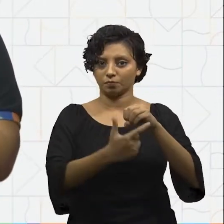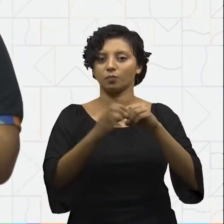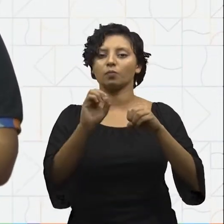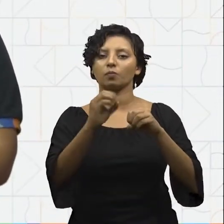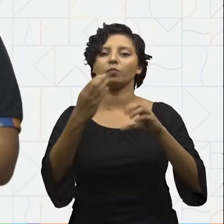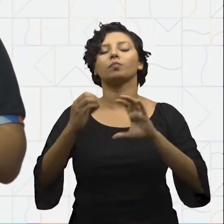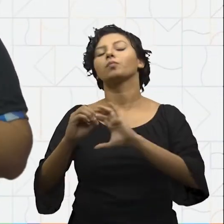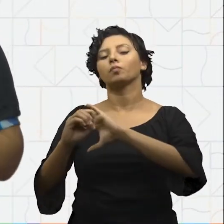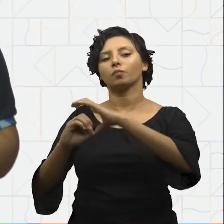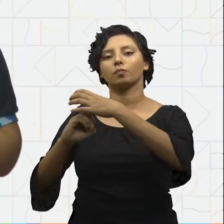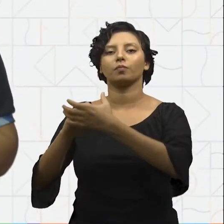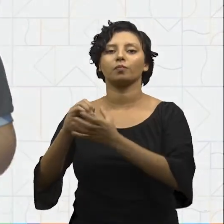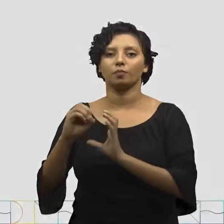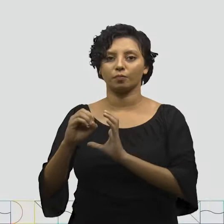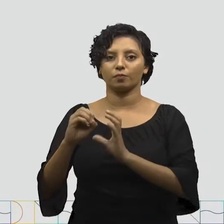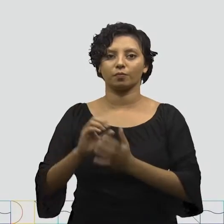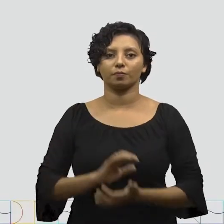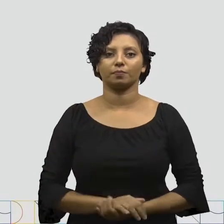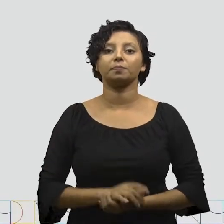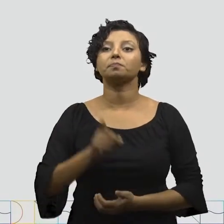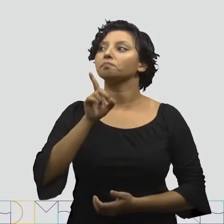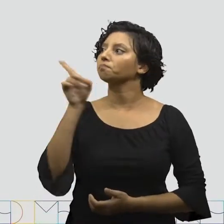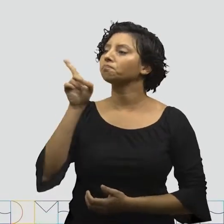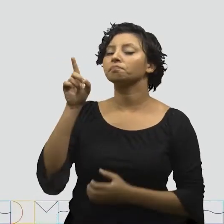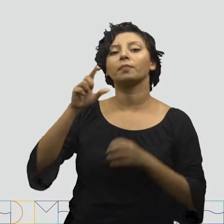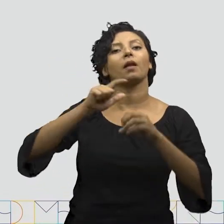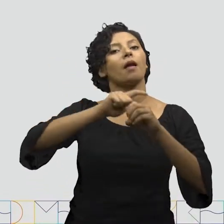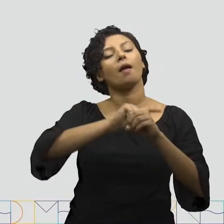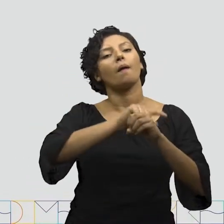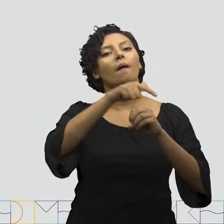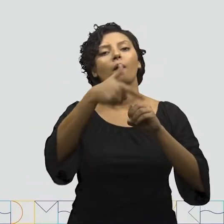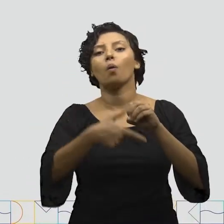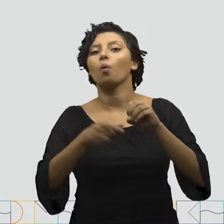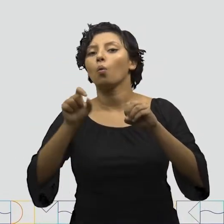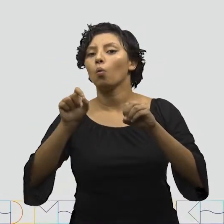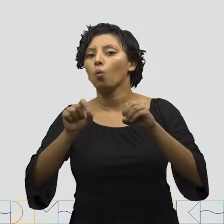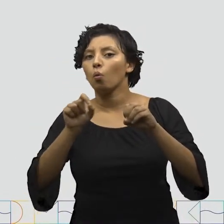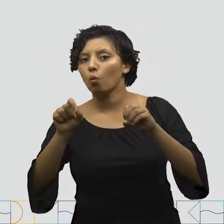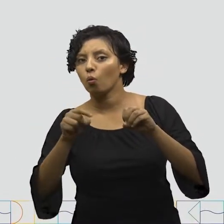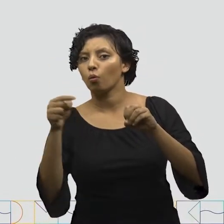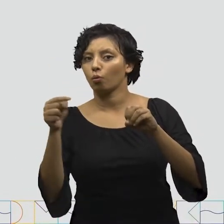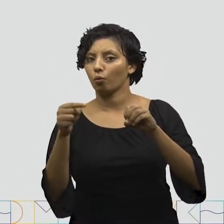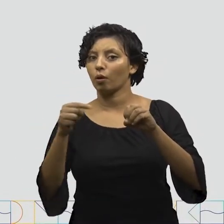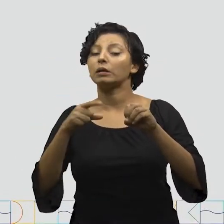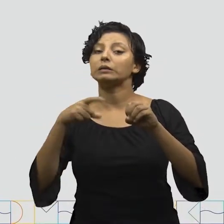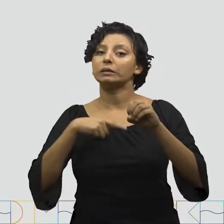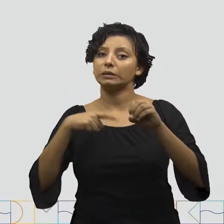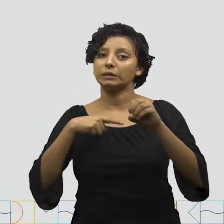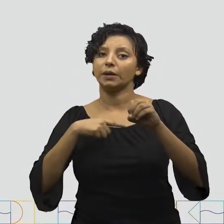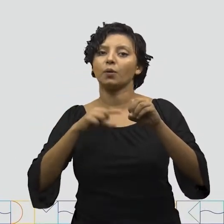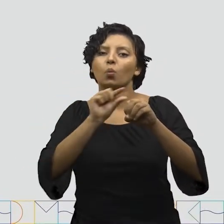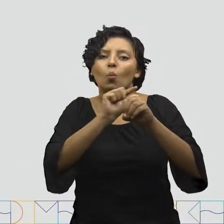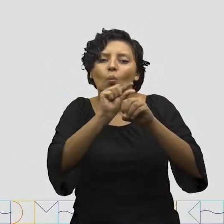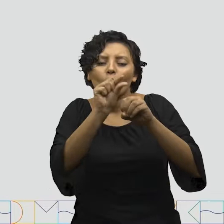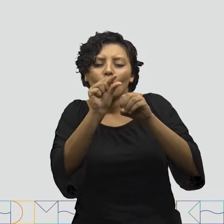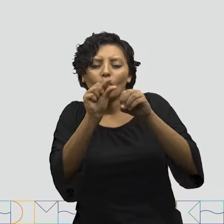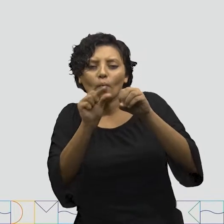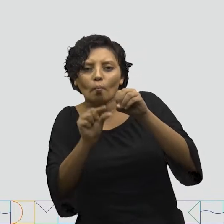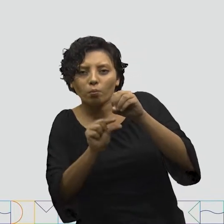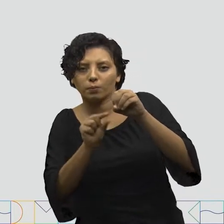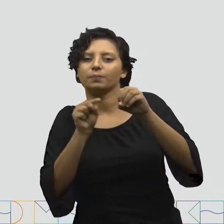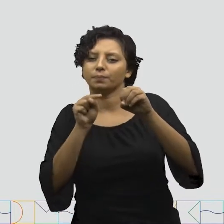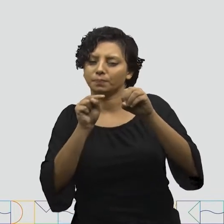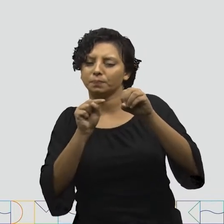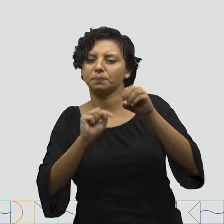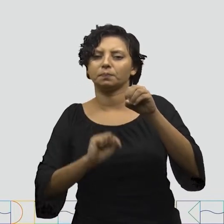procariontes. Células eucariontes são células com uma membrana, a membrana nuclear,